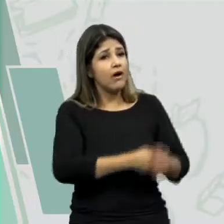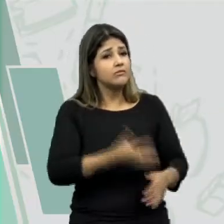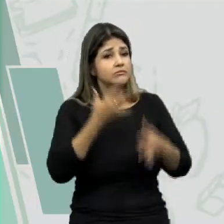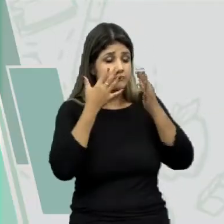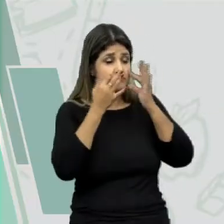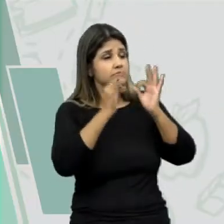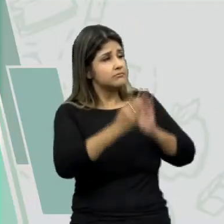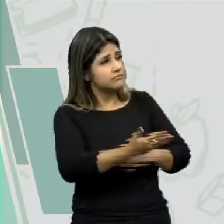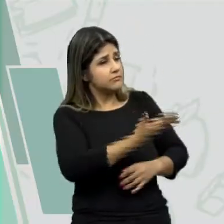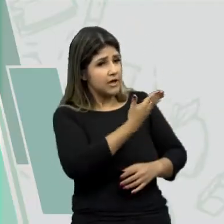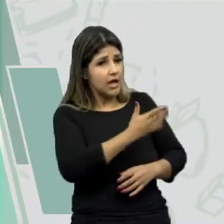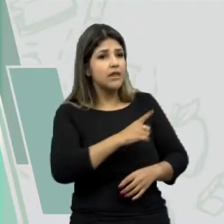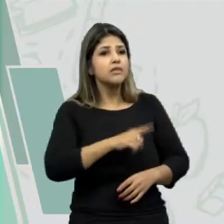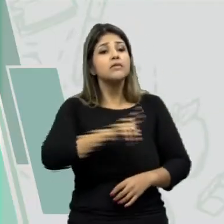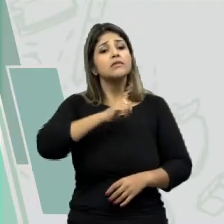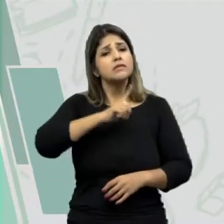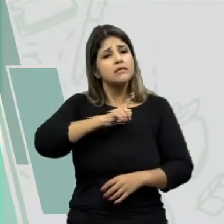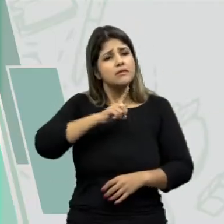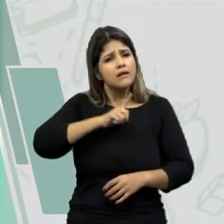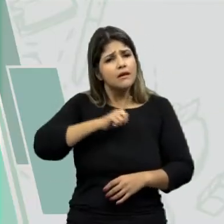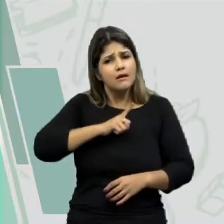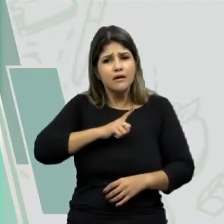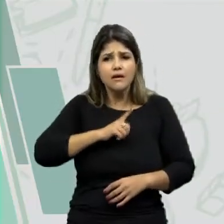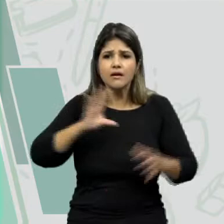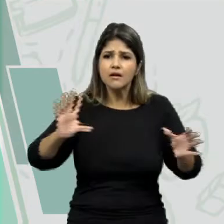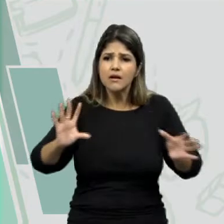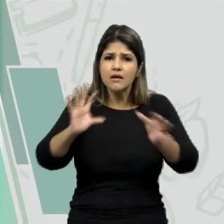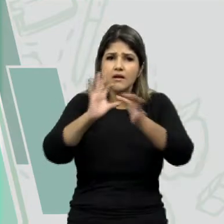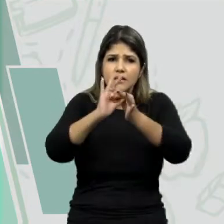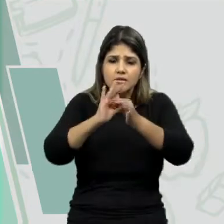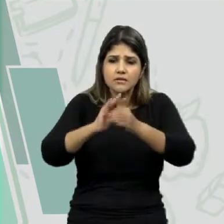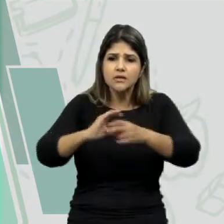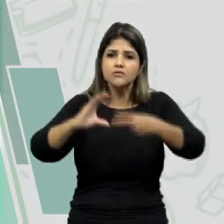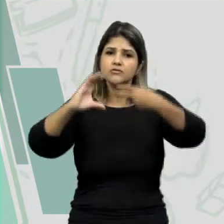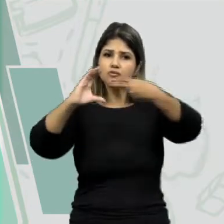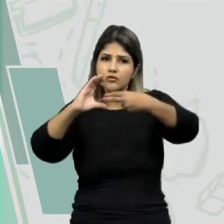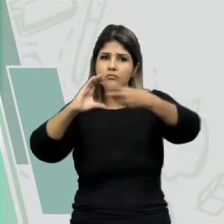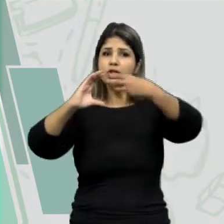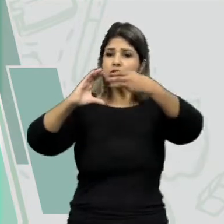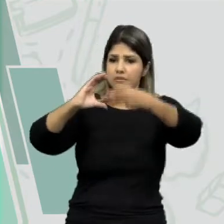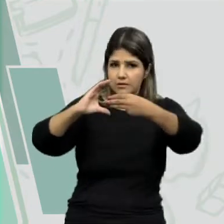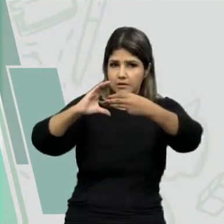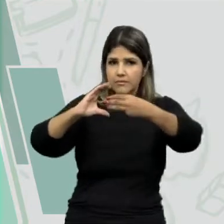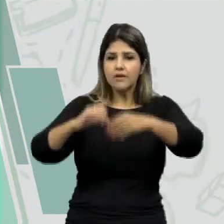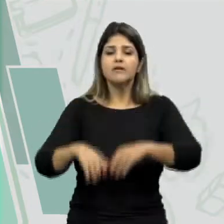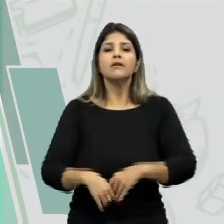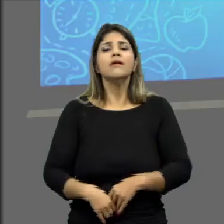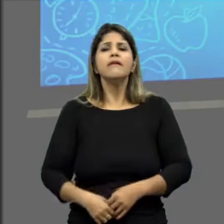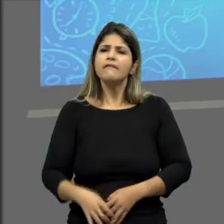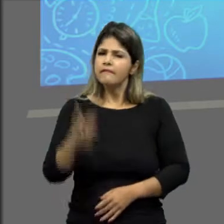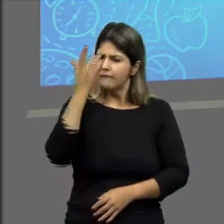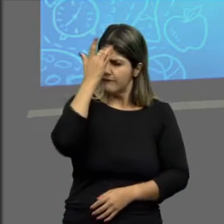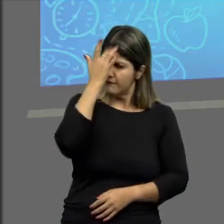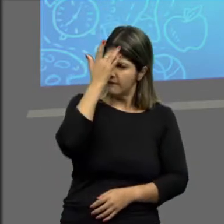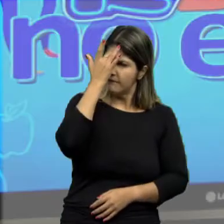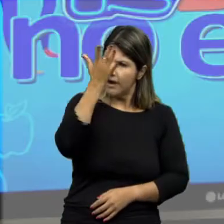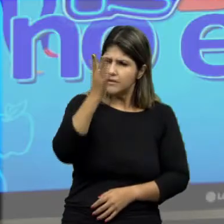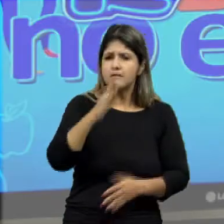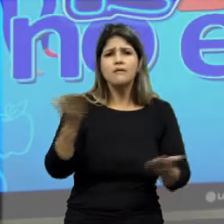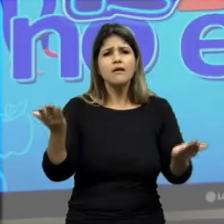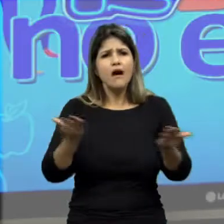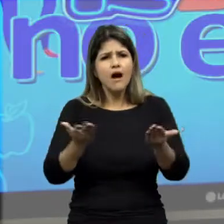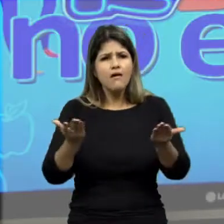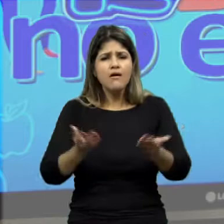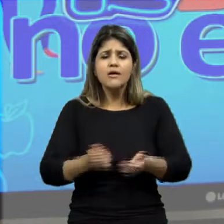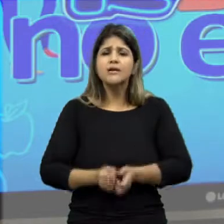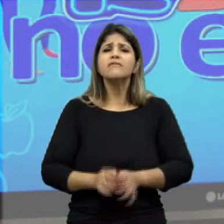observar, essa cadeia, essas cadeias, elas possuem uma ligação dupla ou uma tripla entre carbonos. Bem fácil, né? Para a